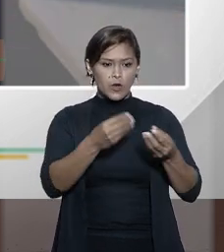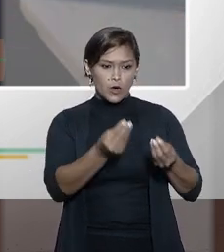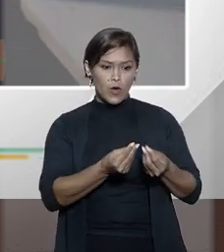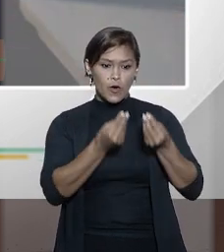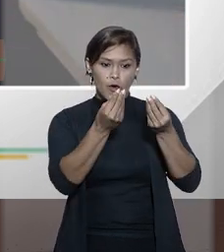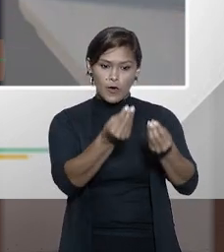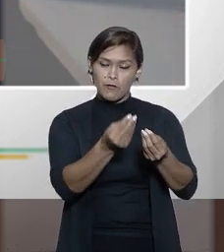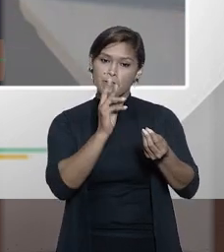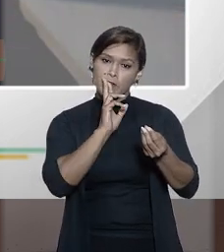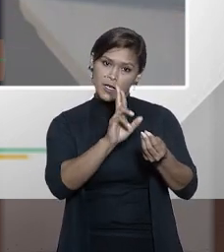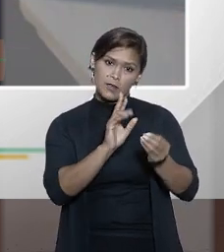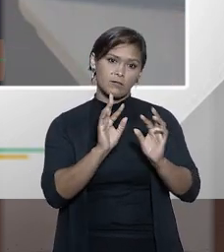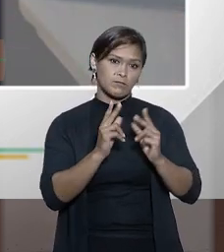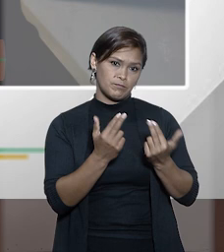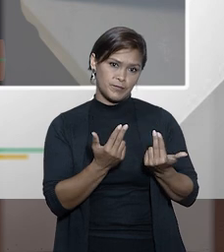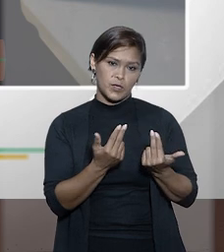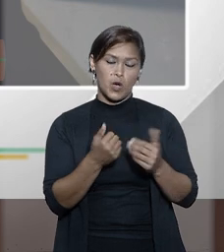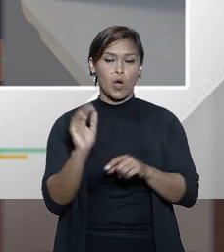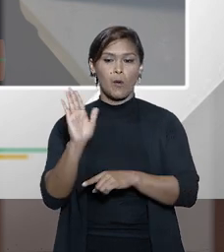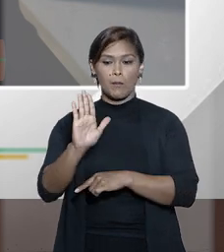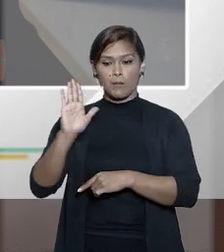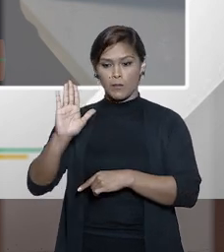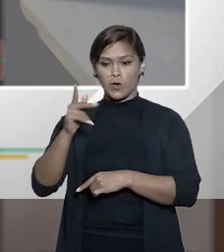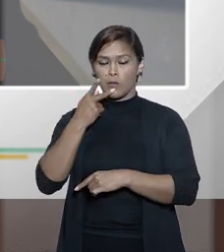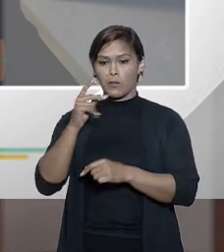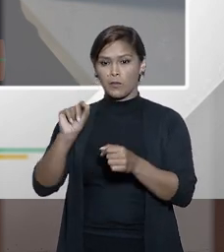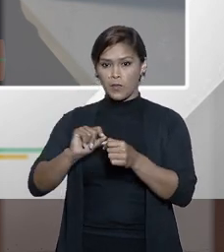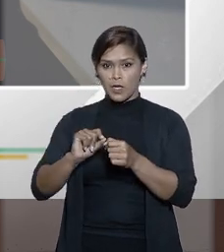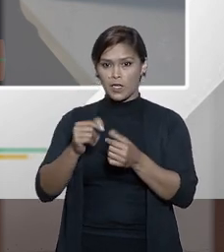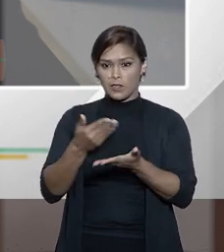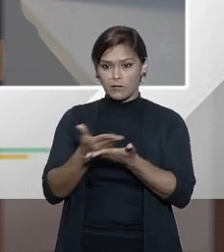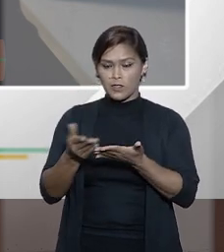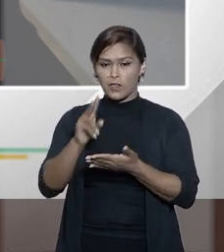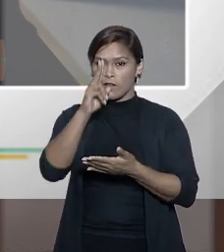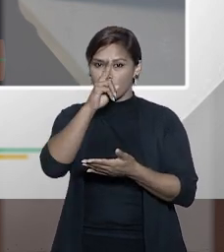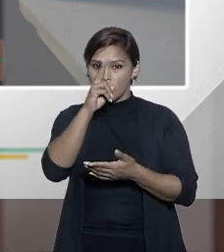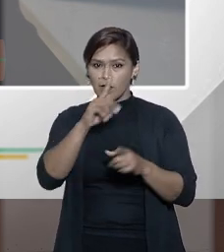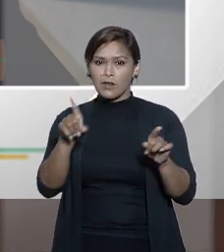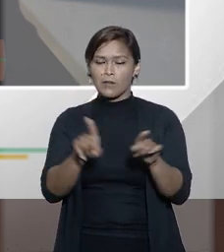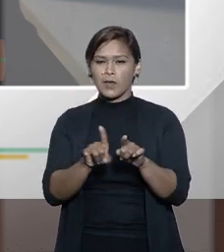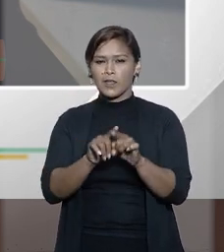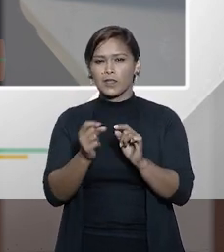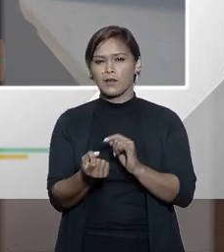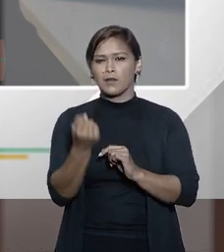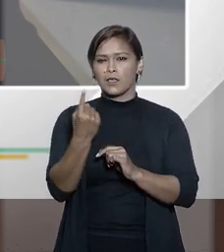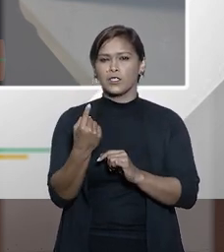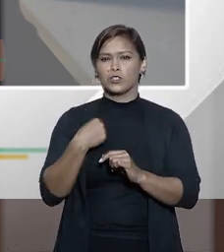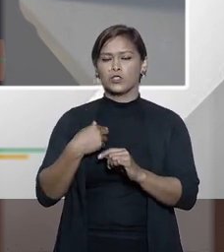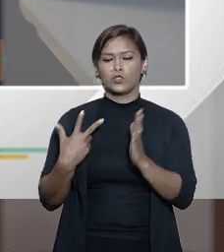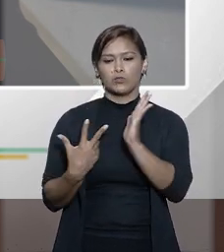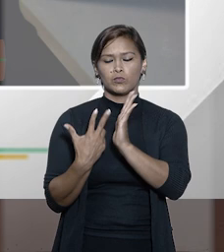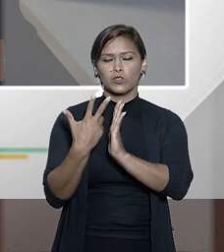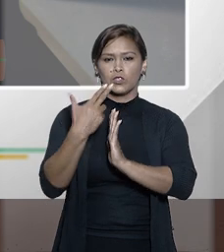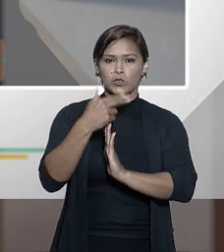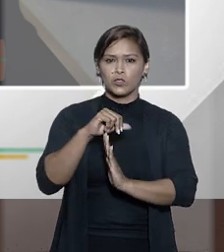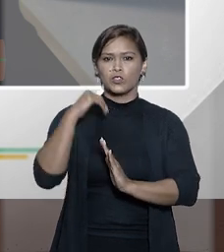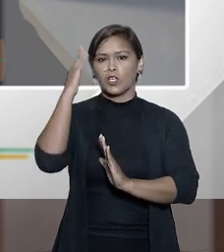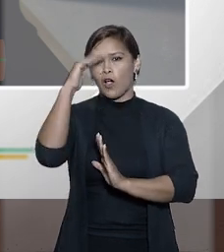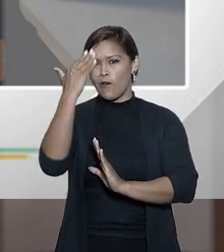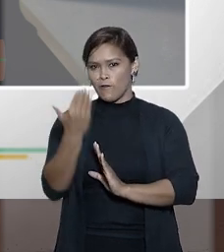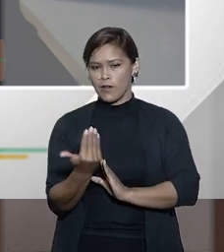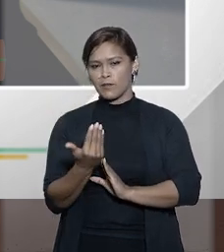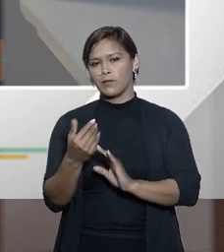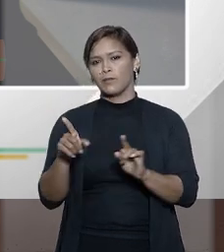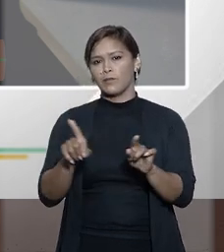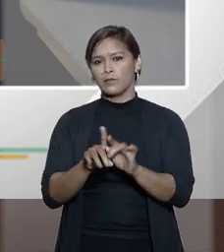ofereceu reciprocidade o Brasil prometeu reciprocidade a Mônaco vou lembrar também do caso de um cirurgião plástico muito famoso